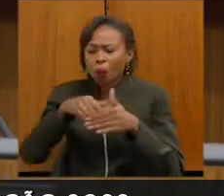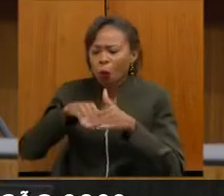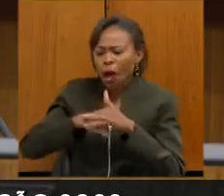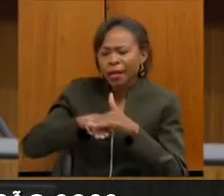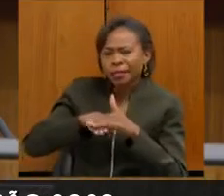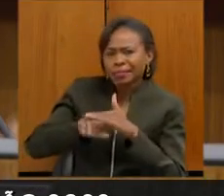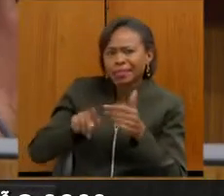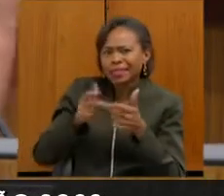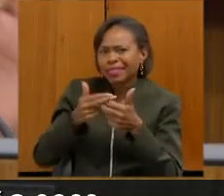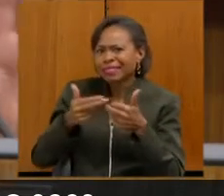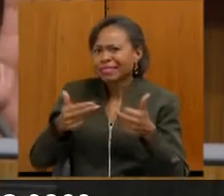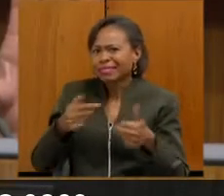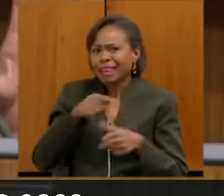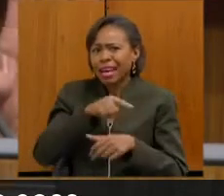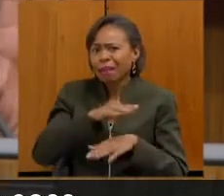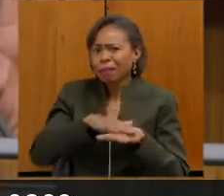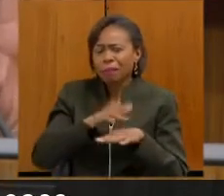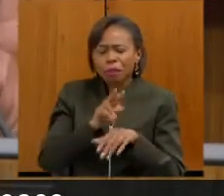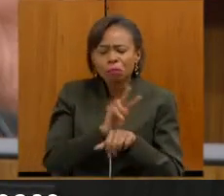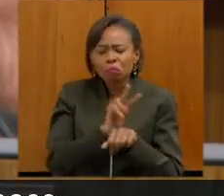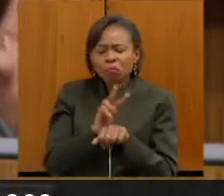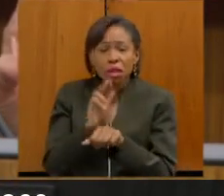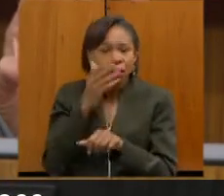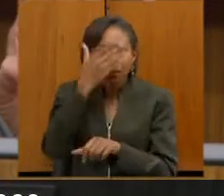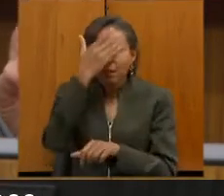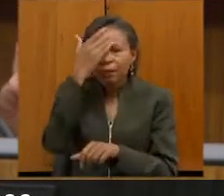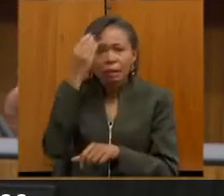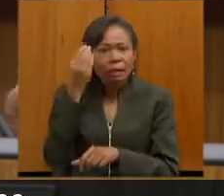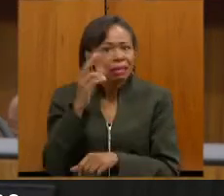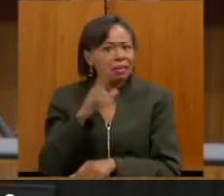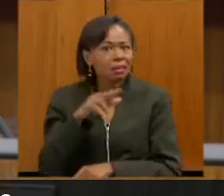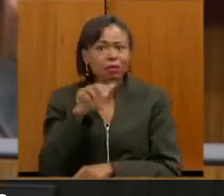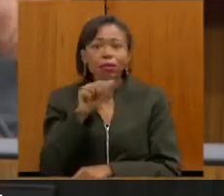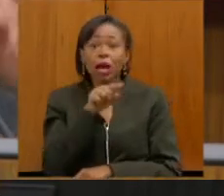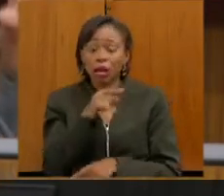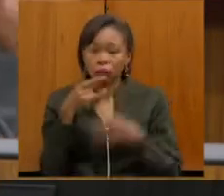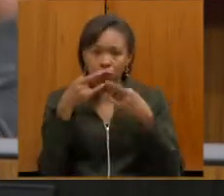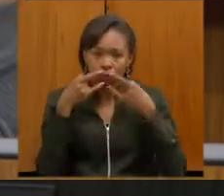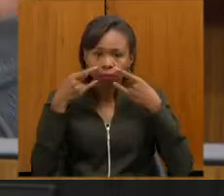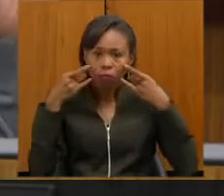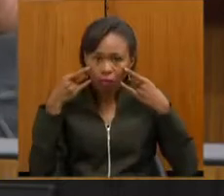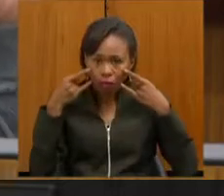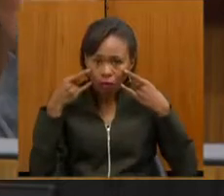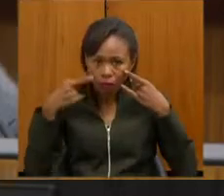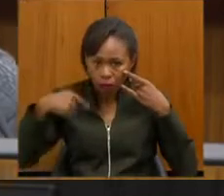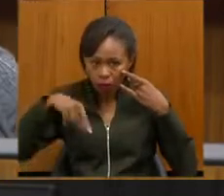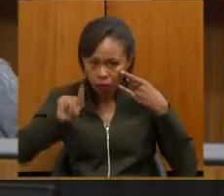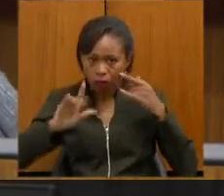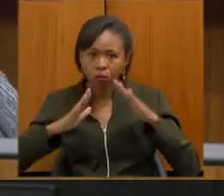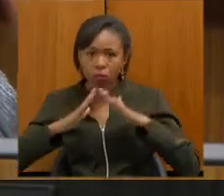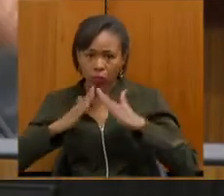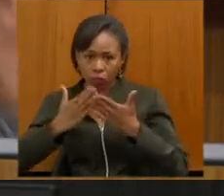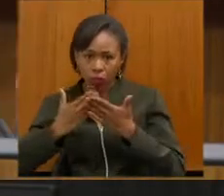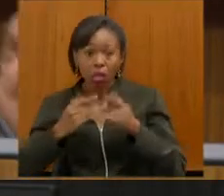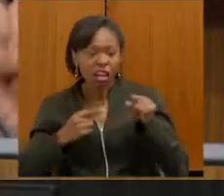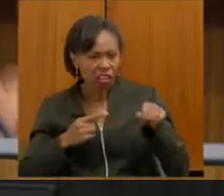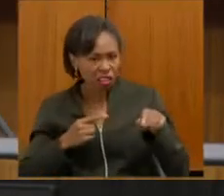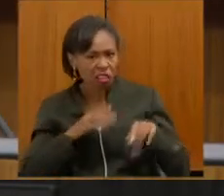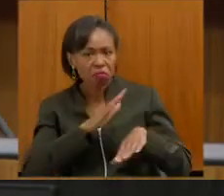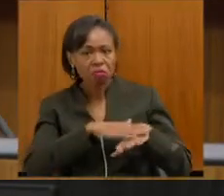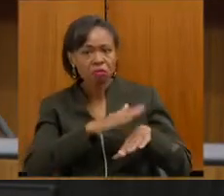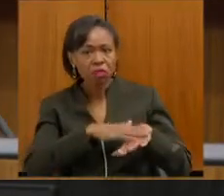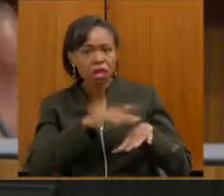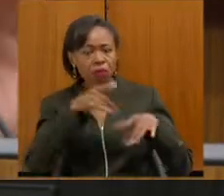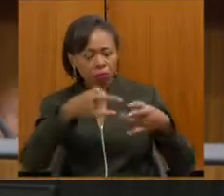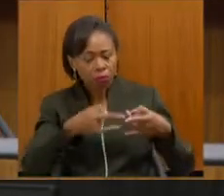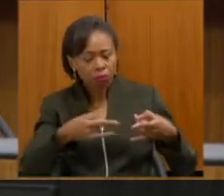pertences, não esquece nada. Tem que ir de máscara para a escola, é o primeiro objeto que ela pega e coloca na